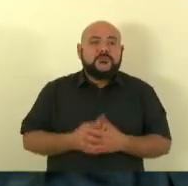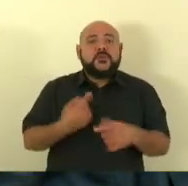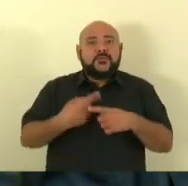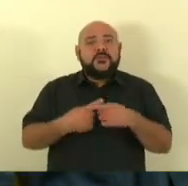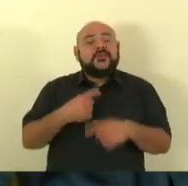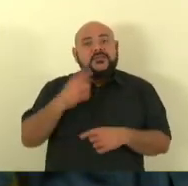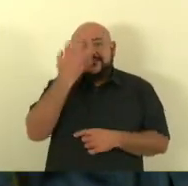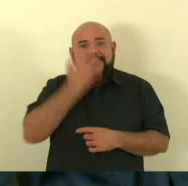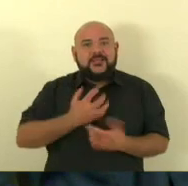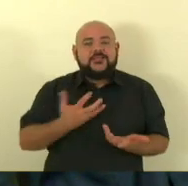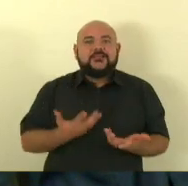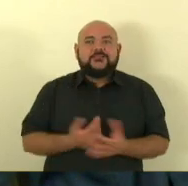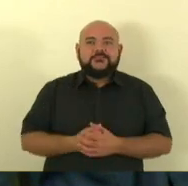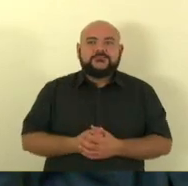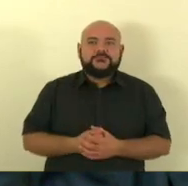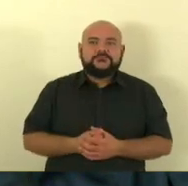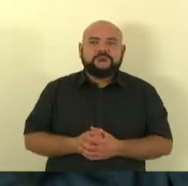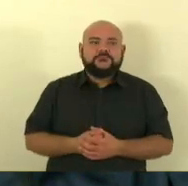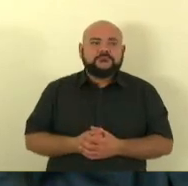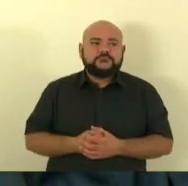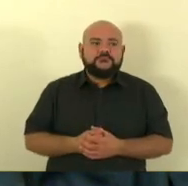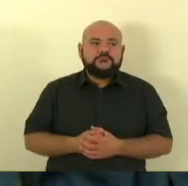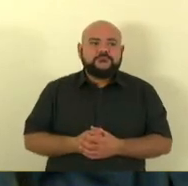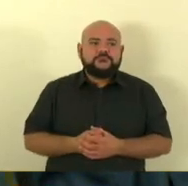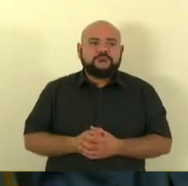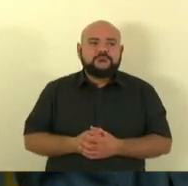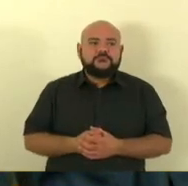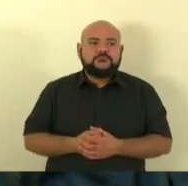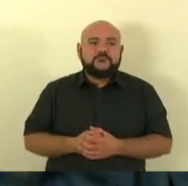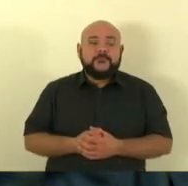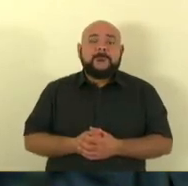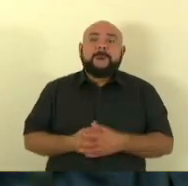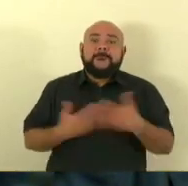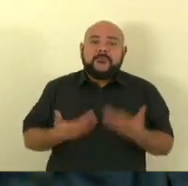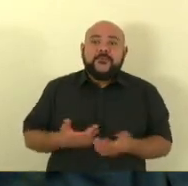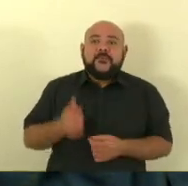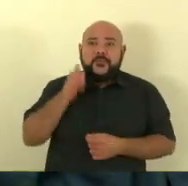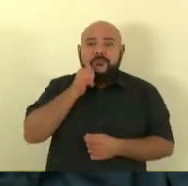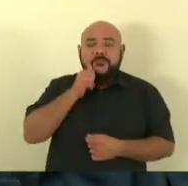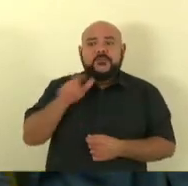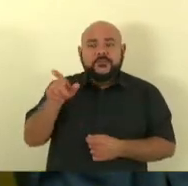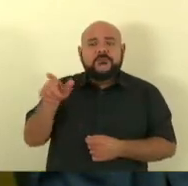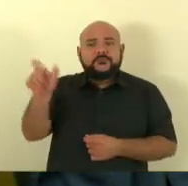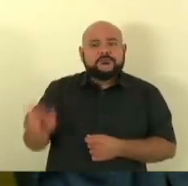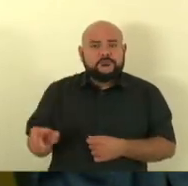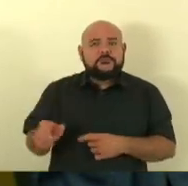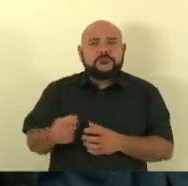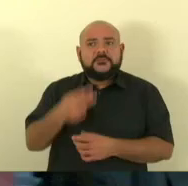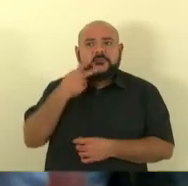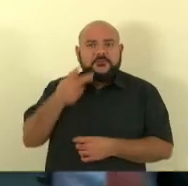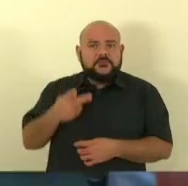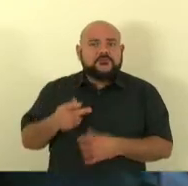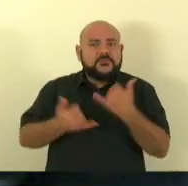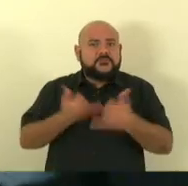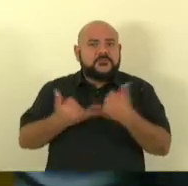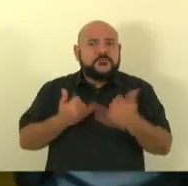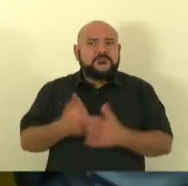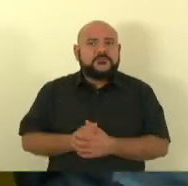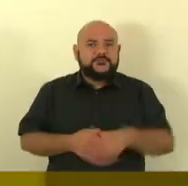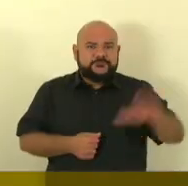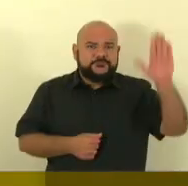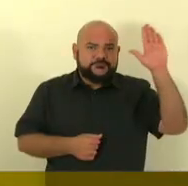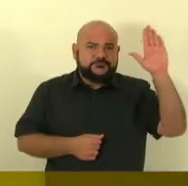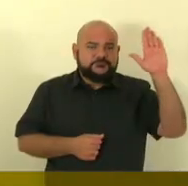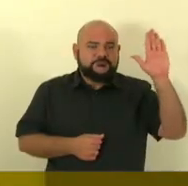sessão solene e ali ela exagerou na sua fala desqualificando a polícia militar presidente eu quero só